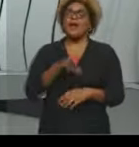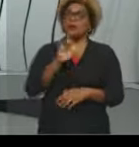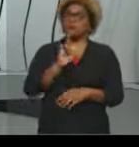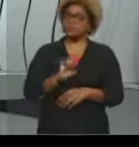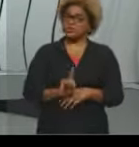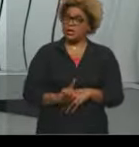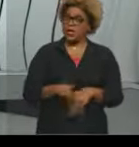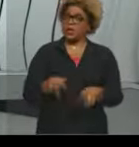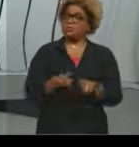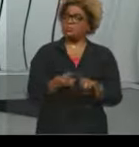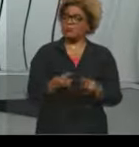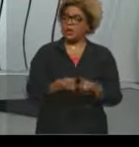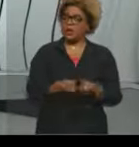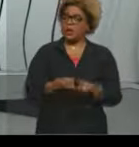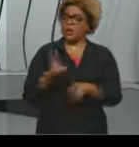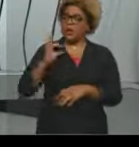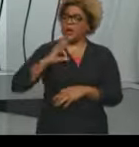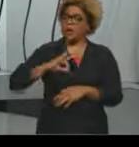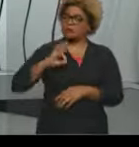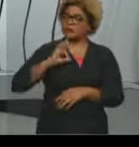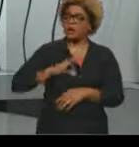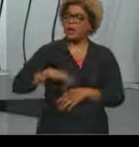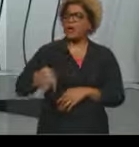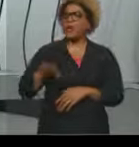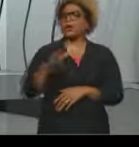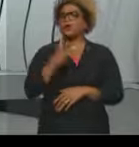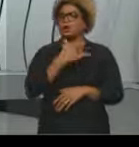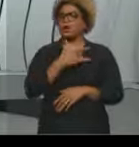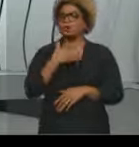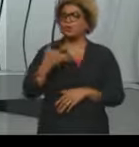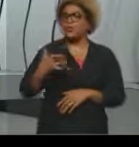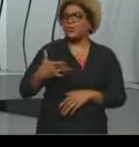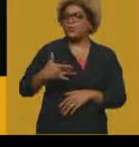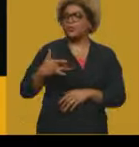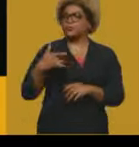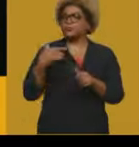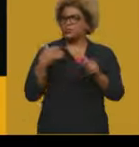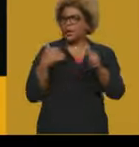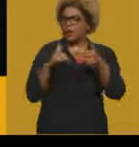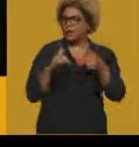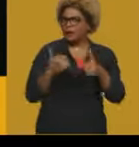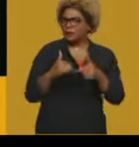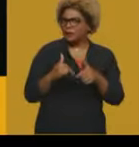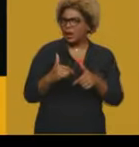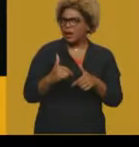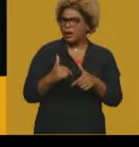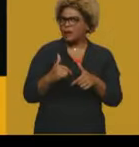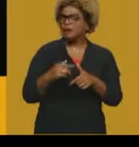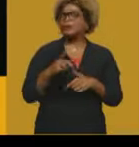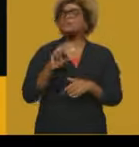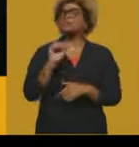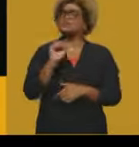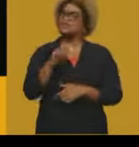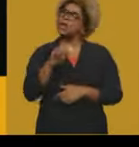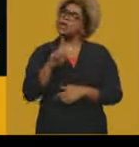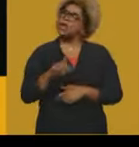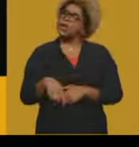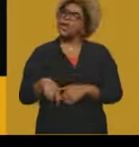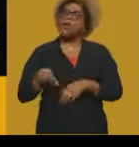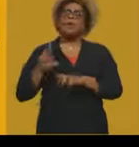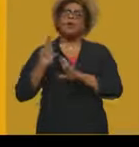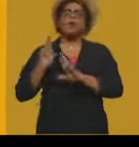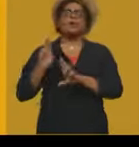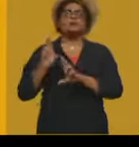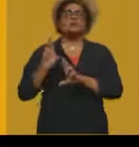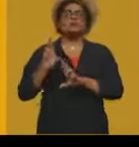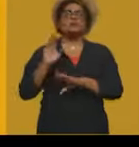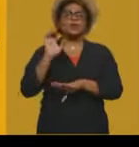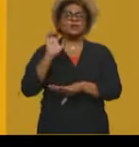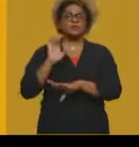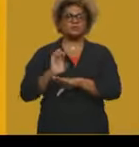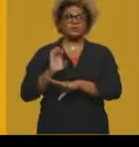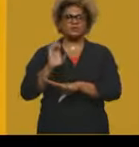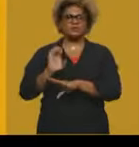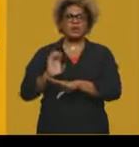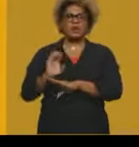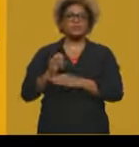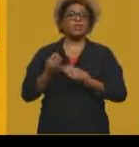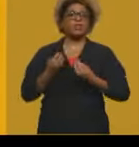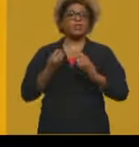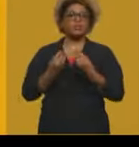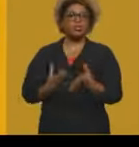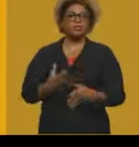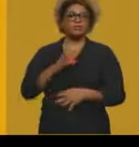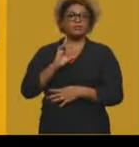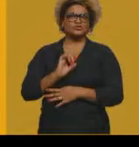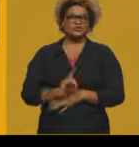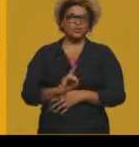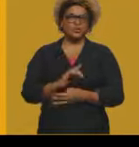saúde, de emprego, né, há uma preocupação muito grande do Estado em fornecer esses direitos. Nós podemos falar,